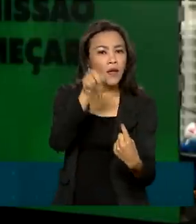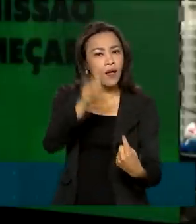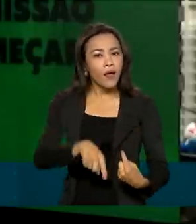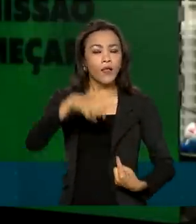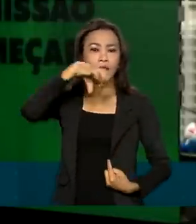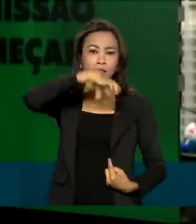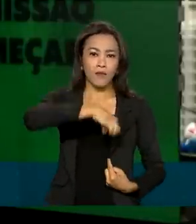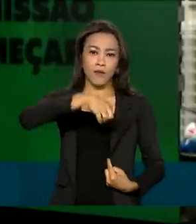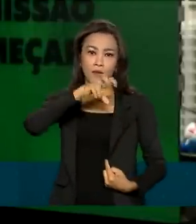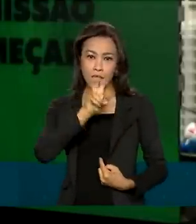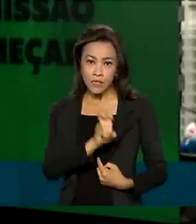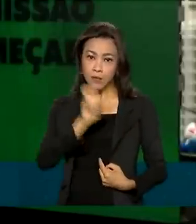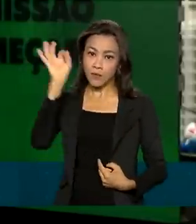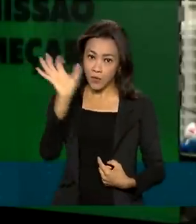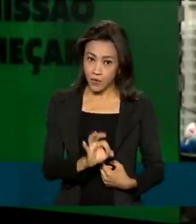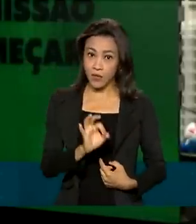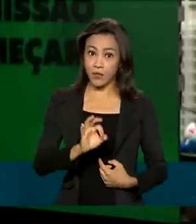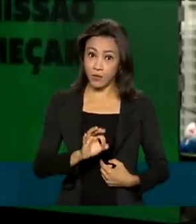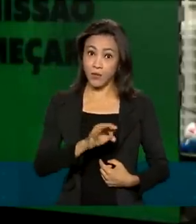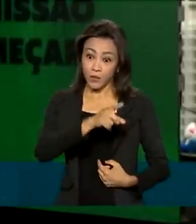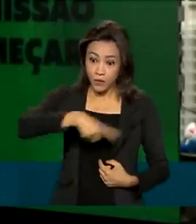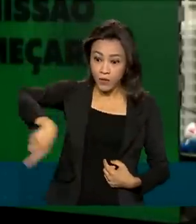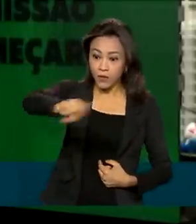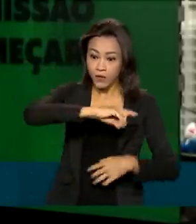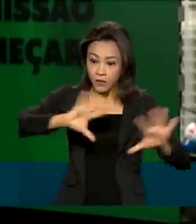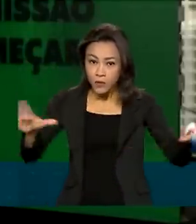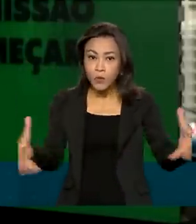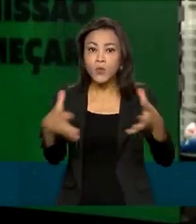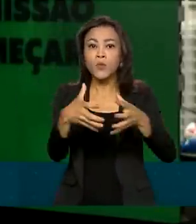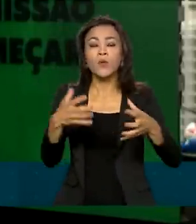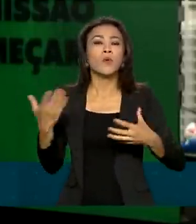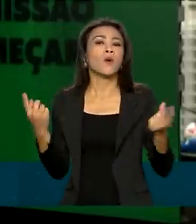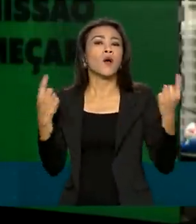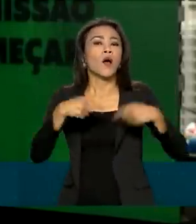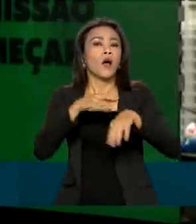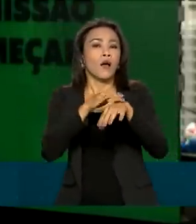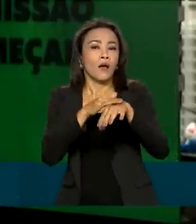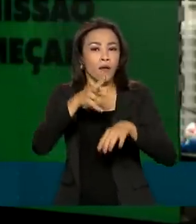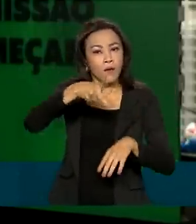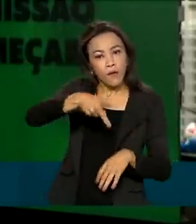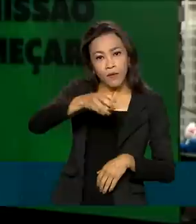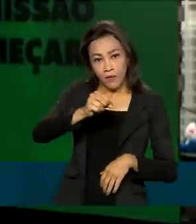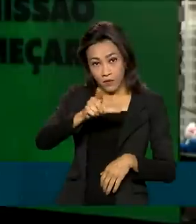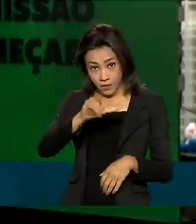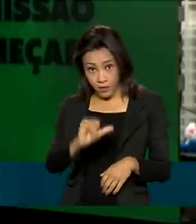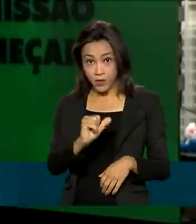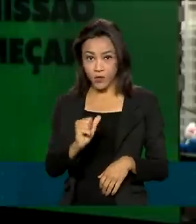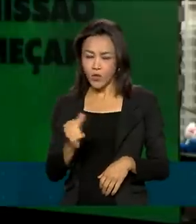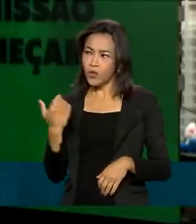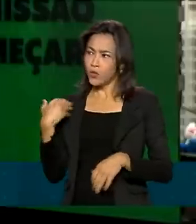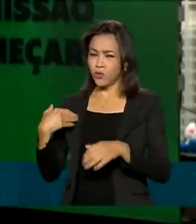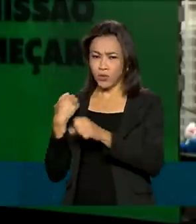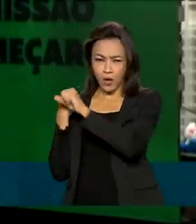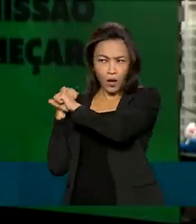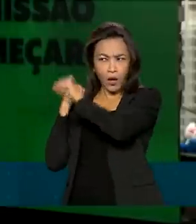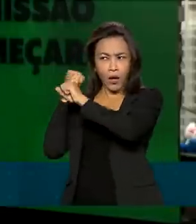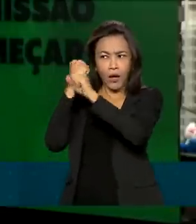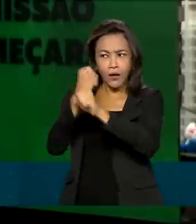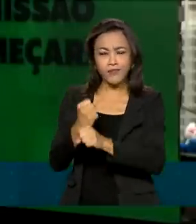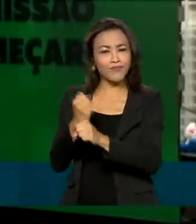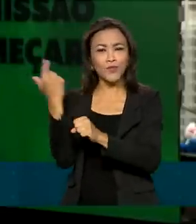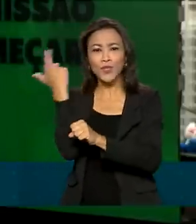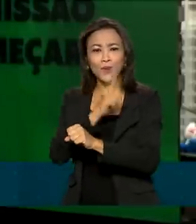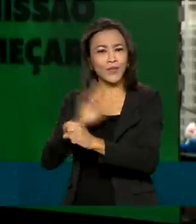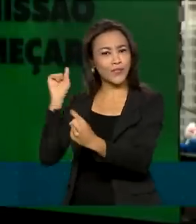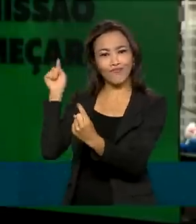95% do público-alvo contra a poliomielite. Nos últimos anos, essa meta não tem